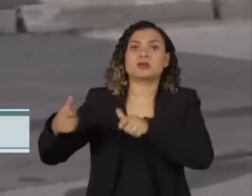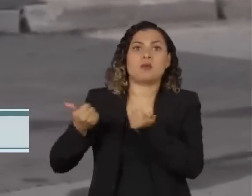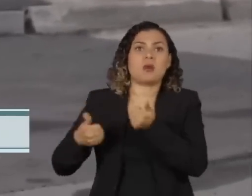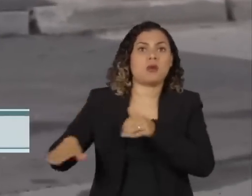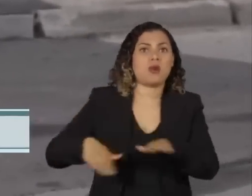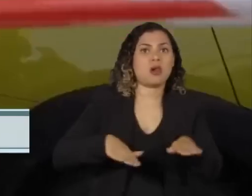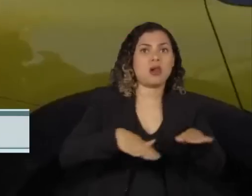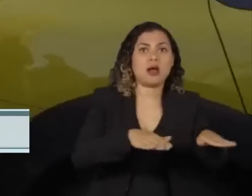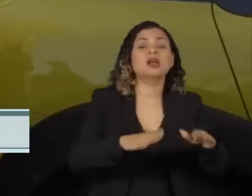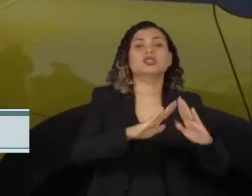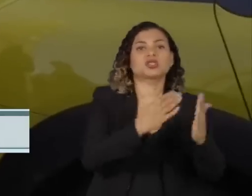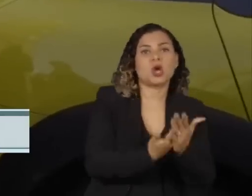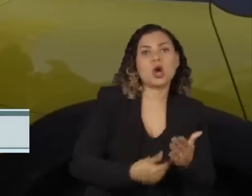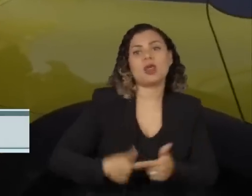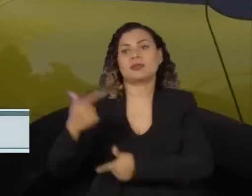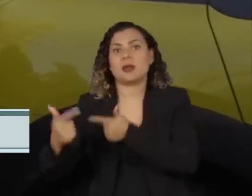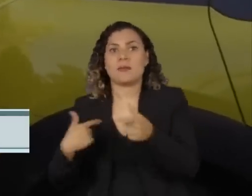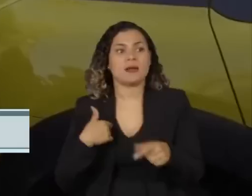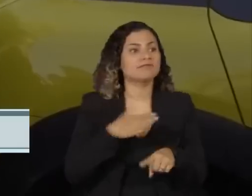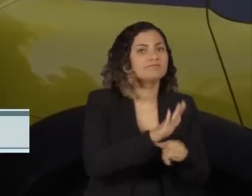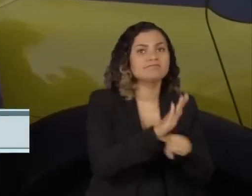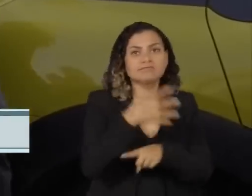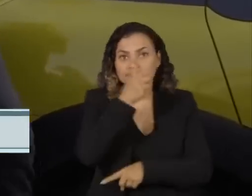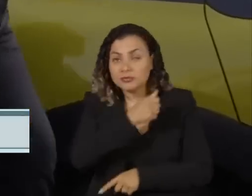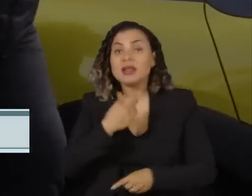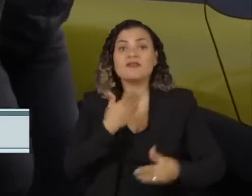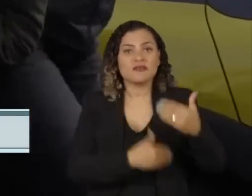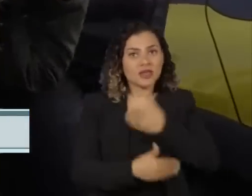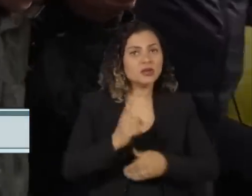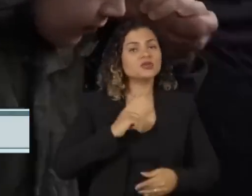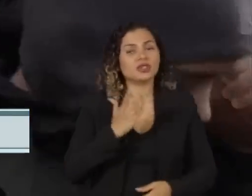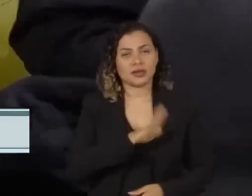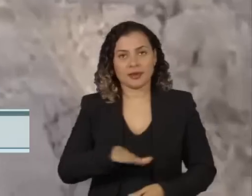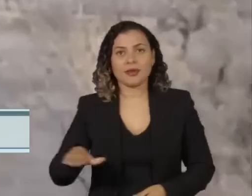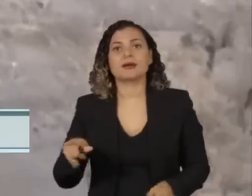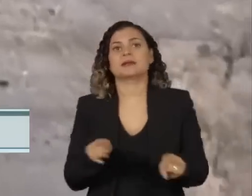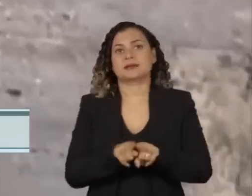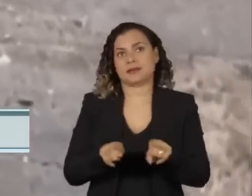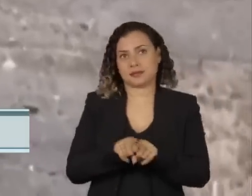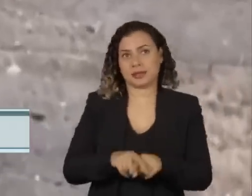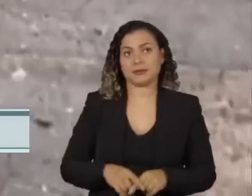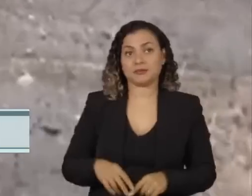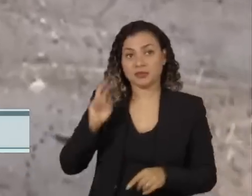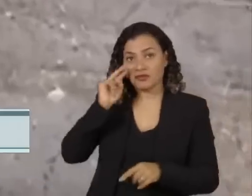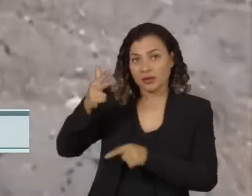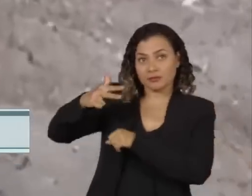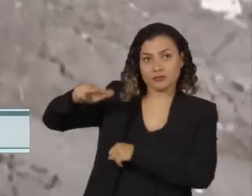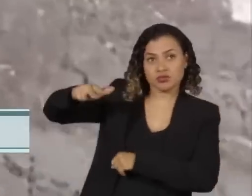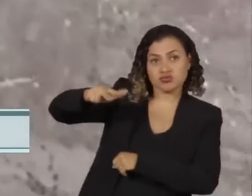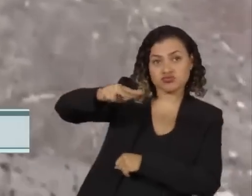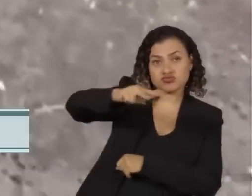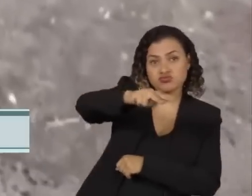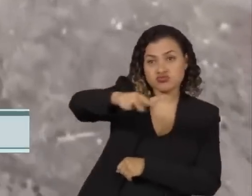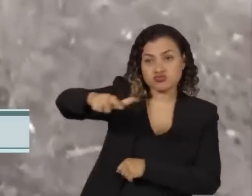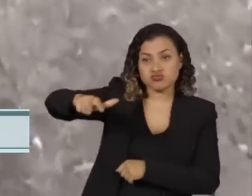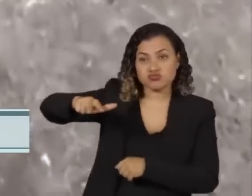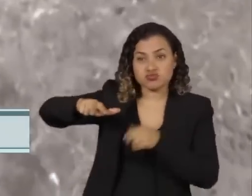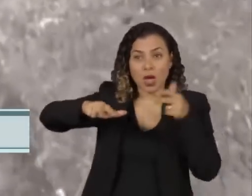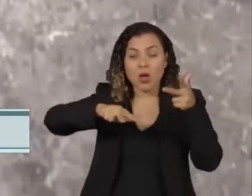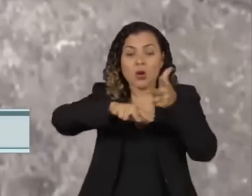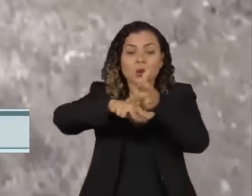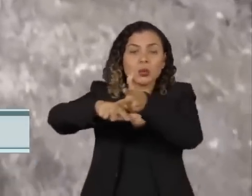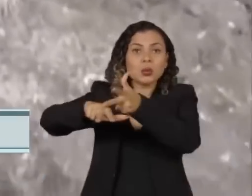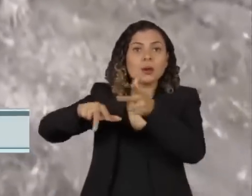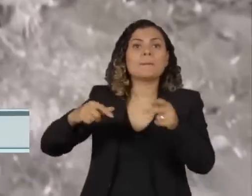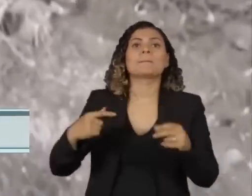do trabalho e da escola. Entre os feridos, havia crianças. As imagens feitas com drones mostram